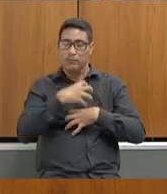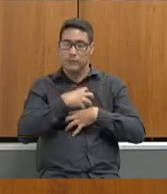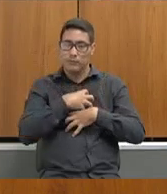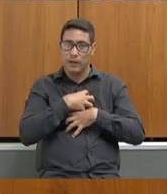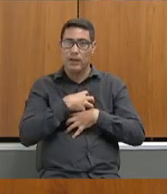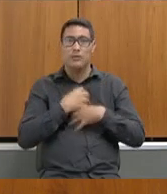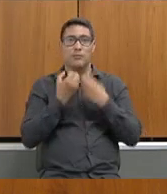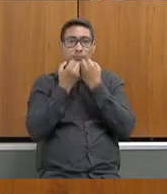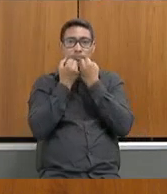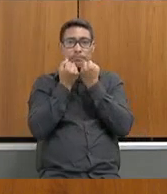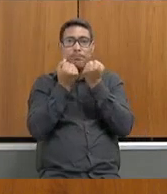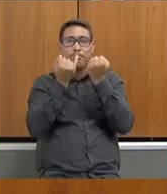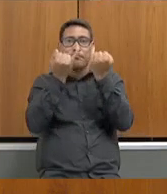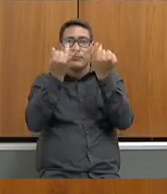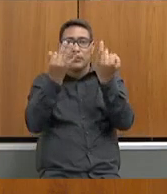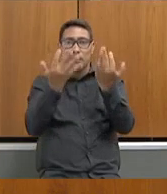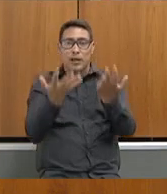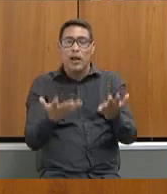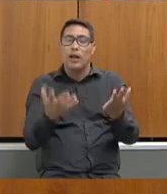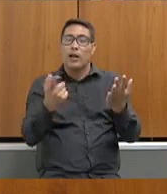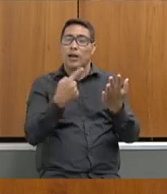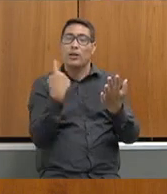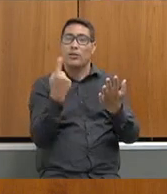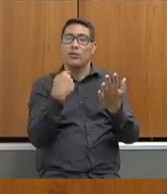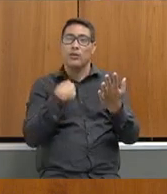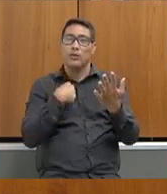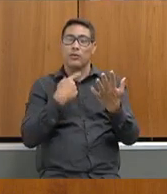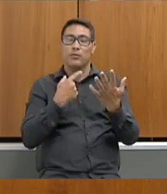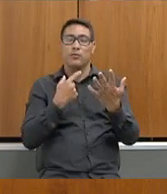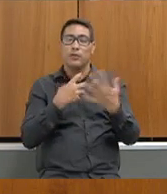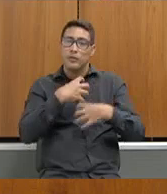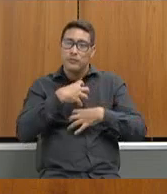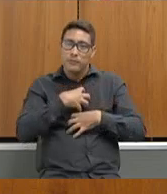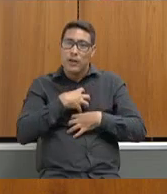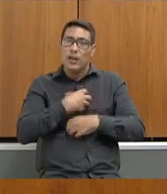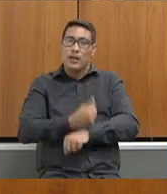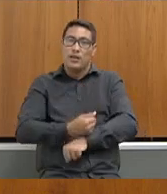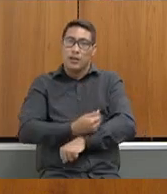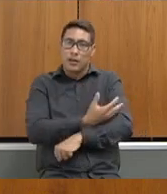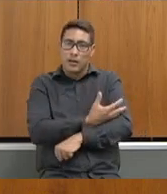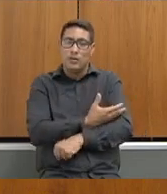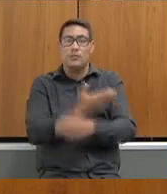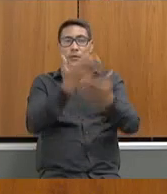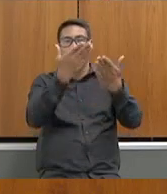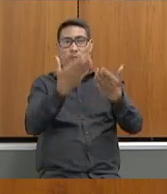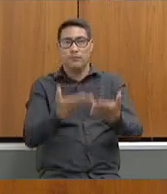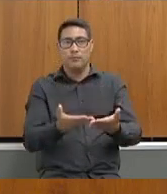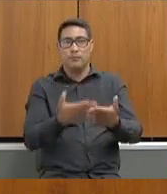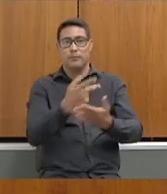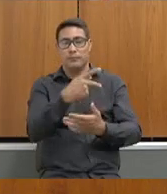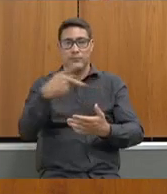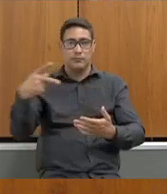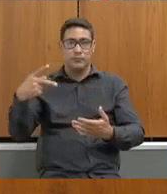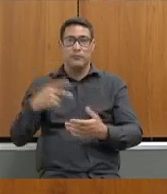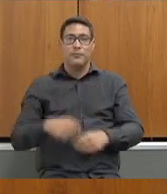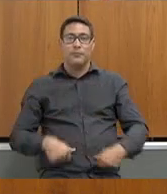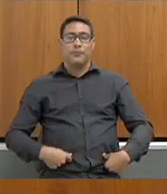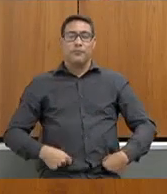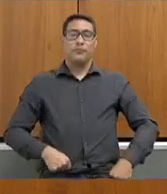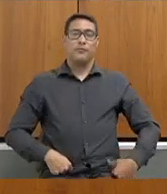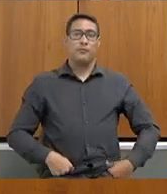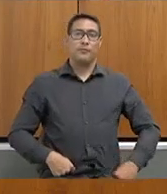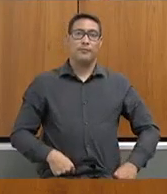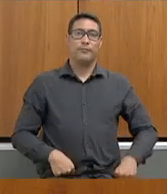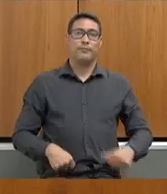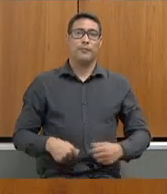aqui a nossa solidariedade e pesar como presidente dessa comissão. Eu queria